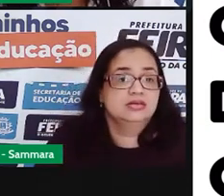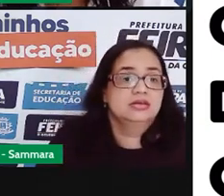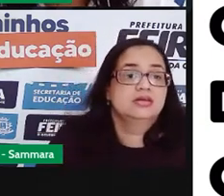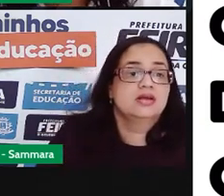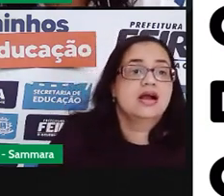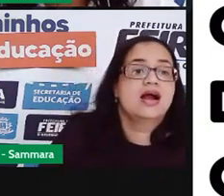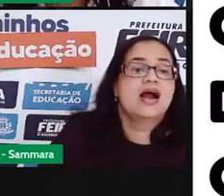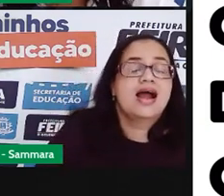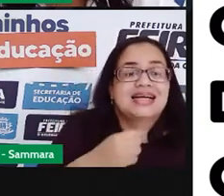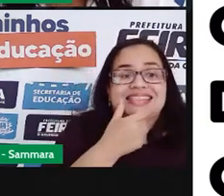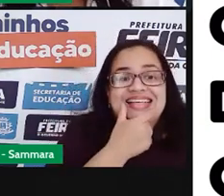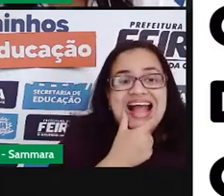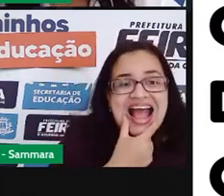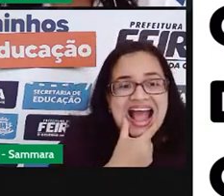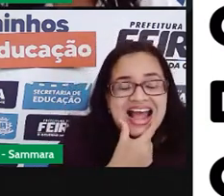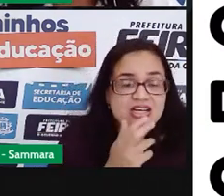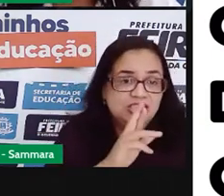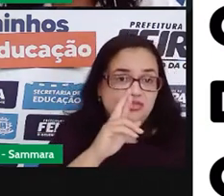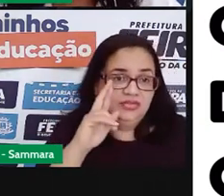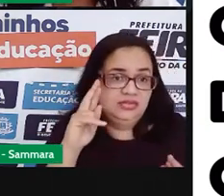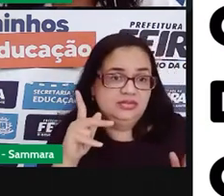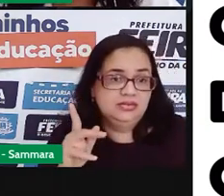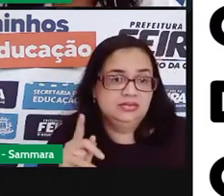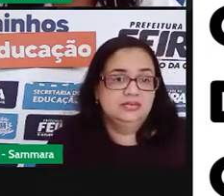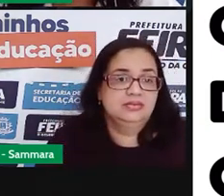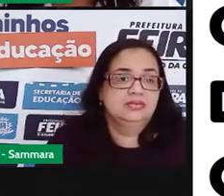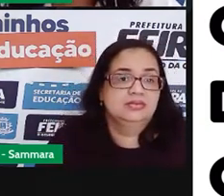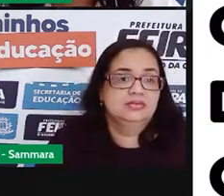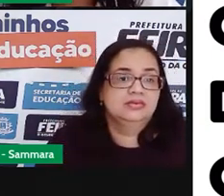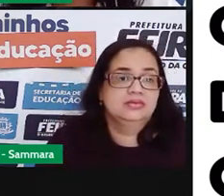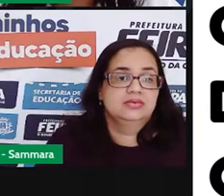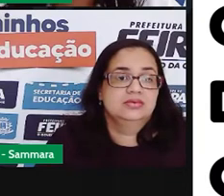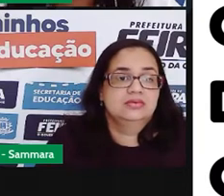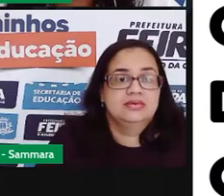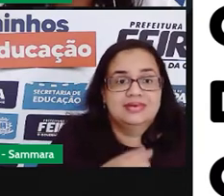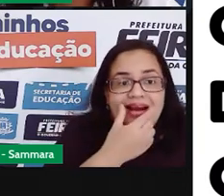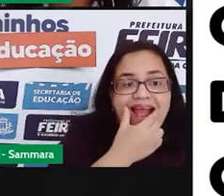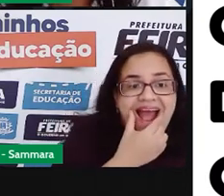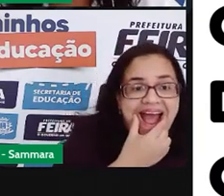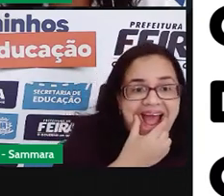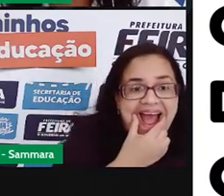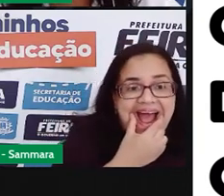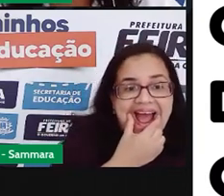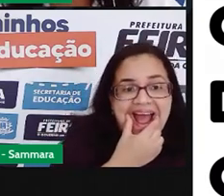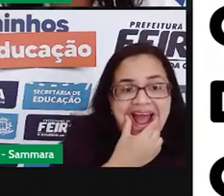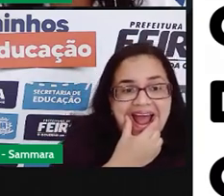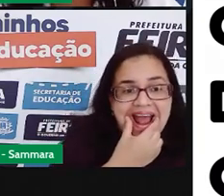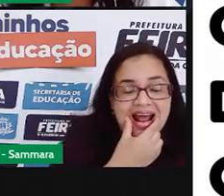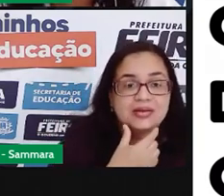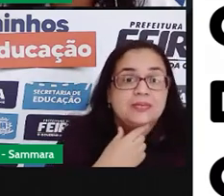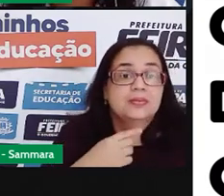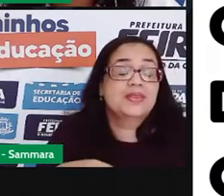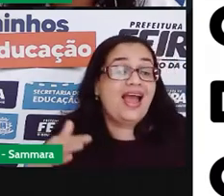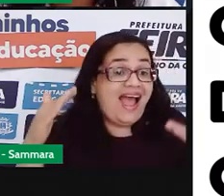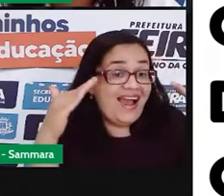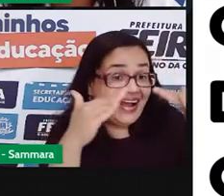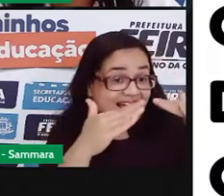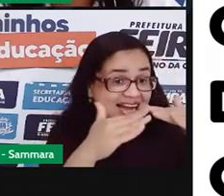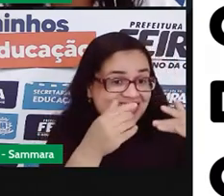asa, casa,